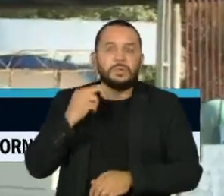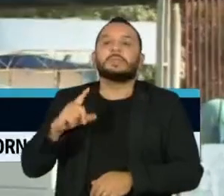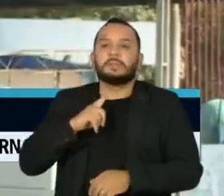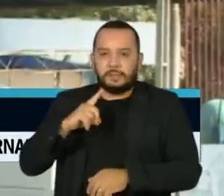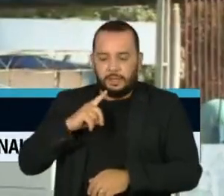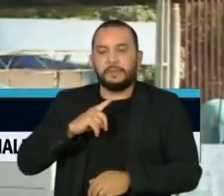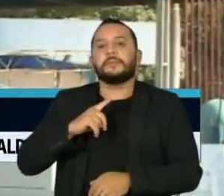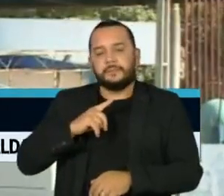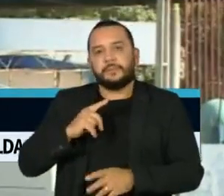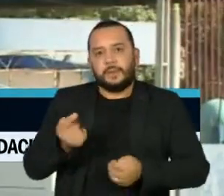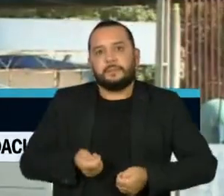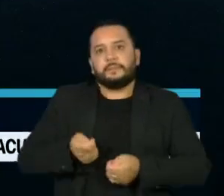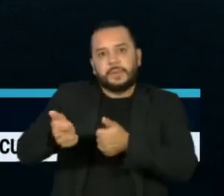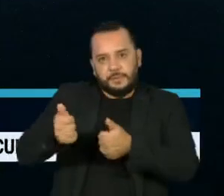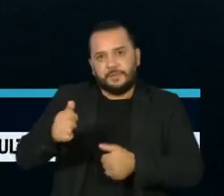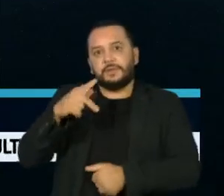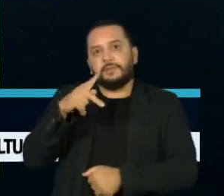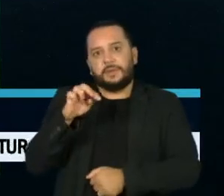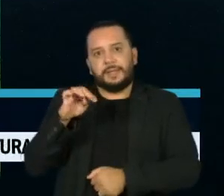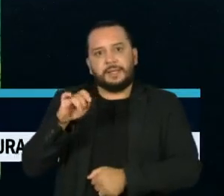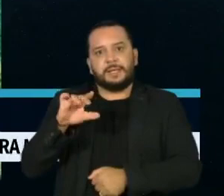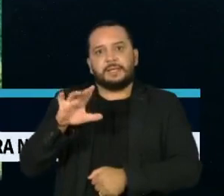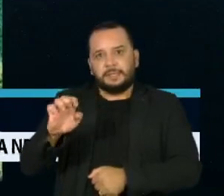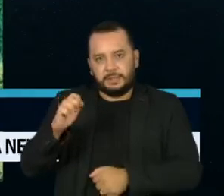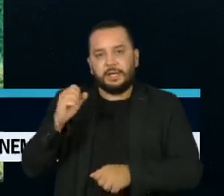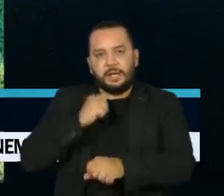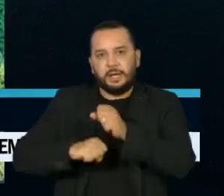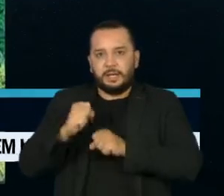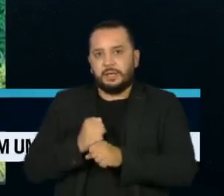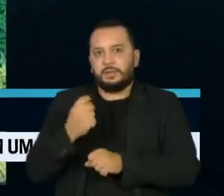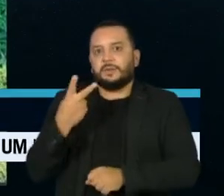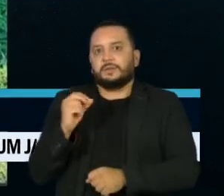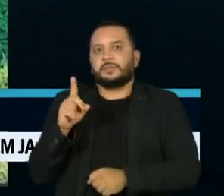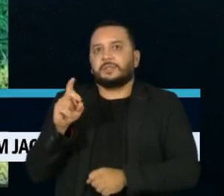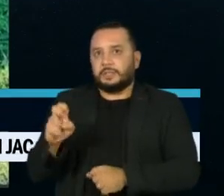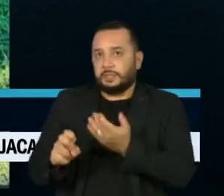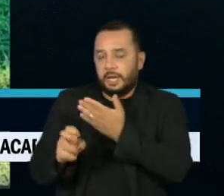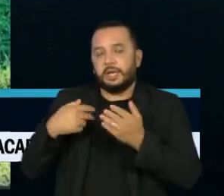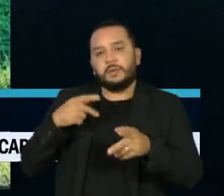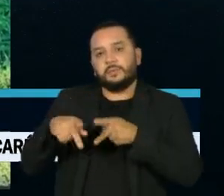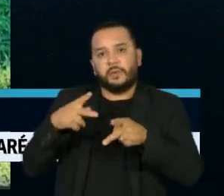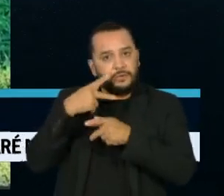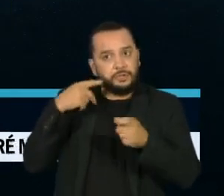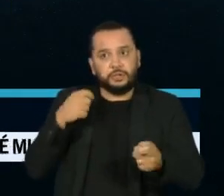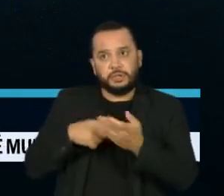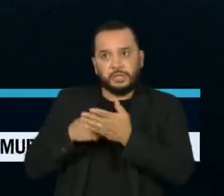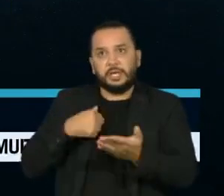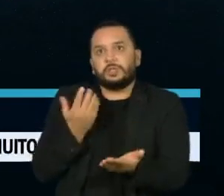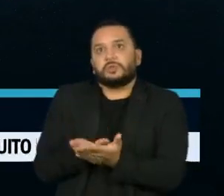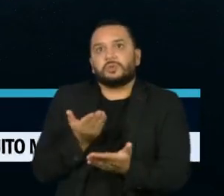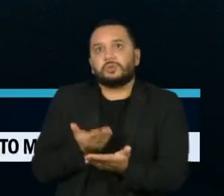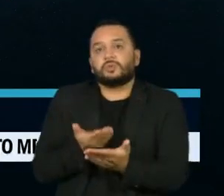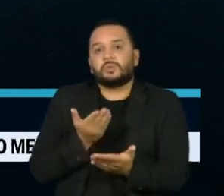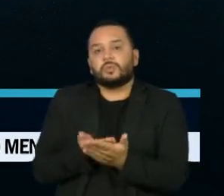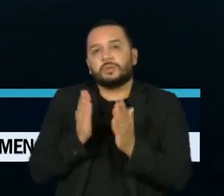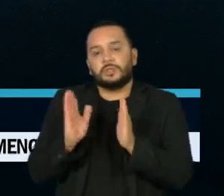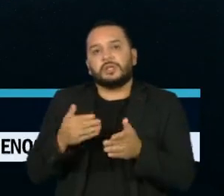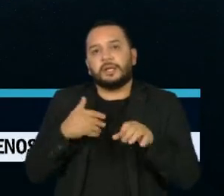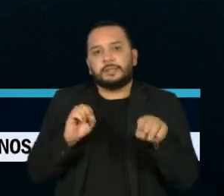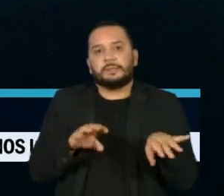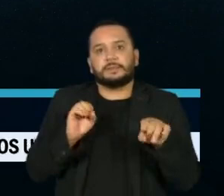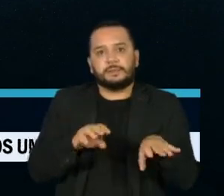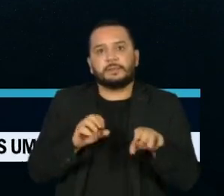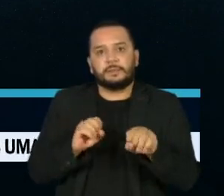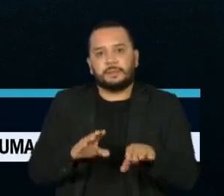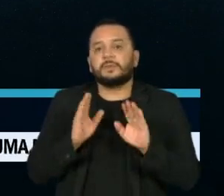Permanência em 2015. Ela é integrante do povo indígena Sakurabiá e cursa licenciatura em Educação